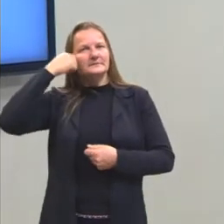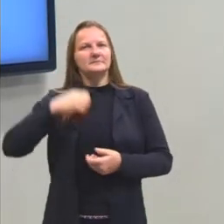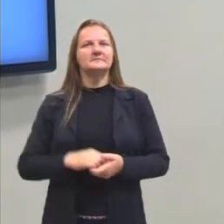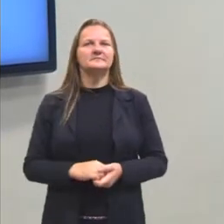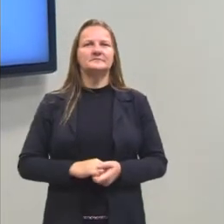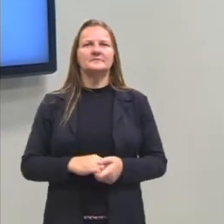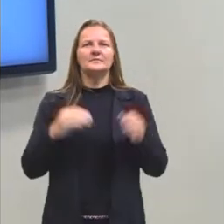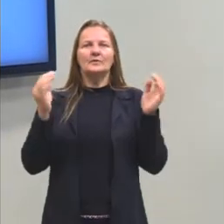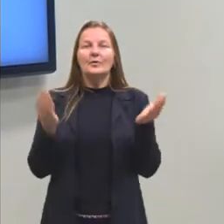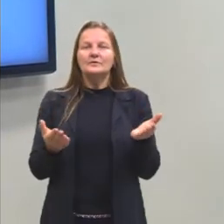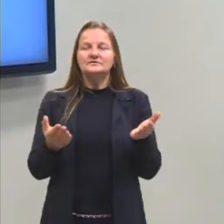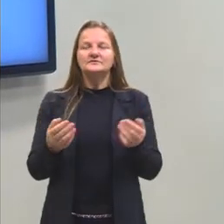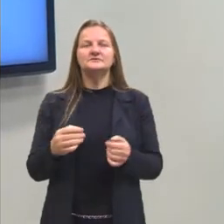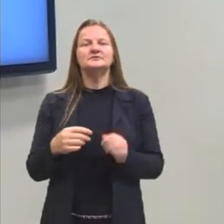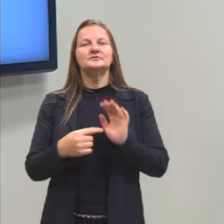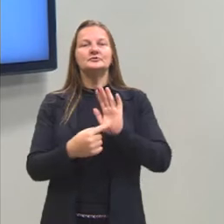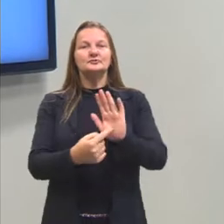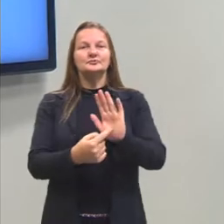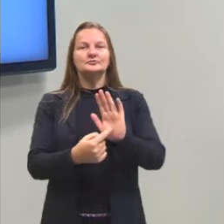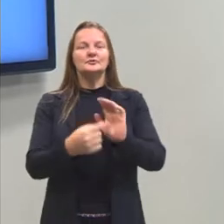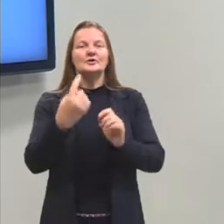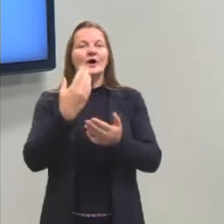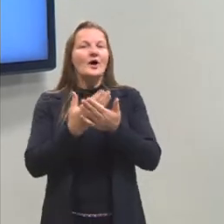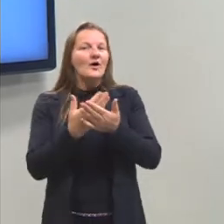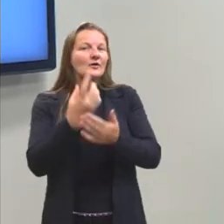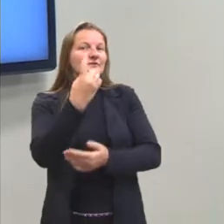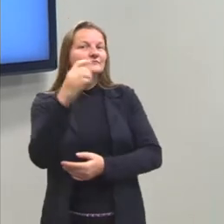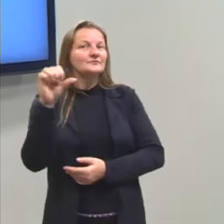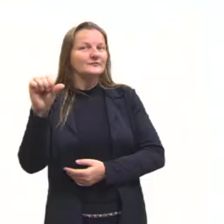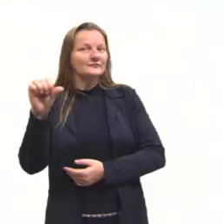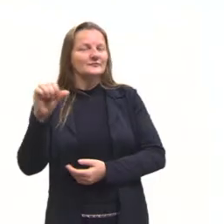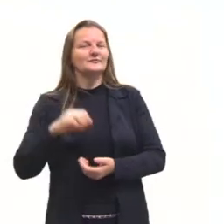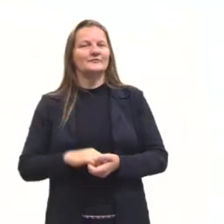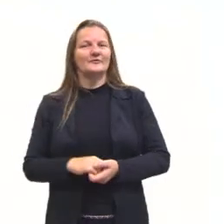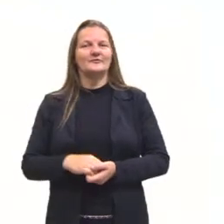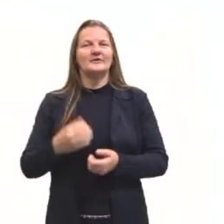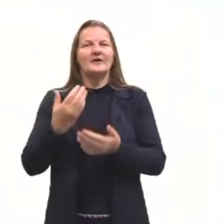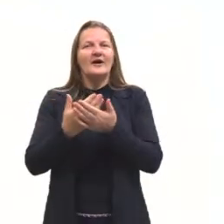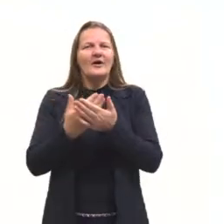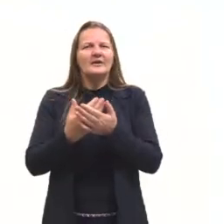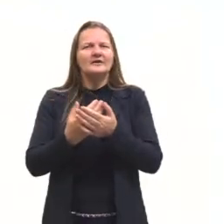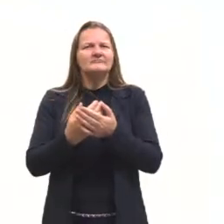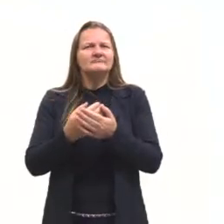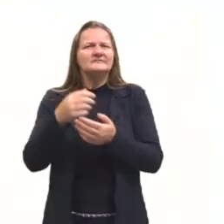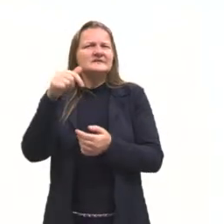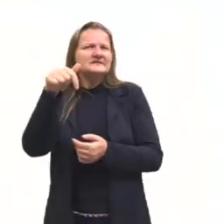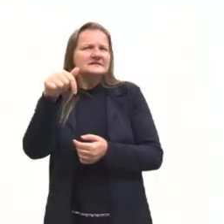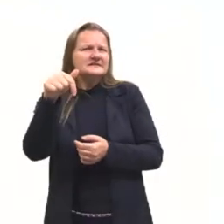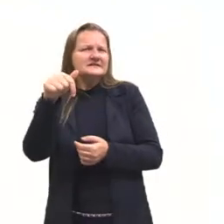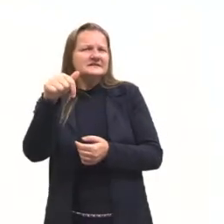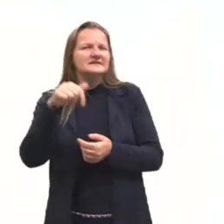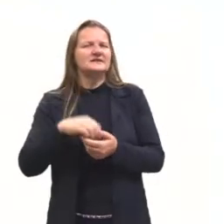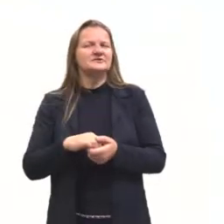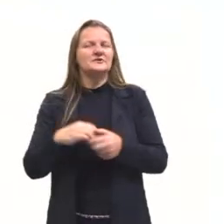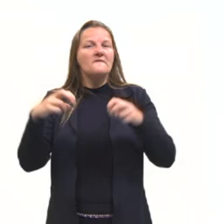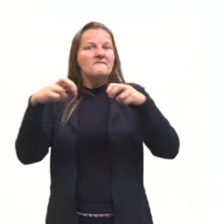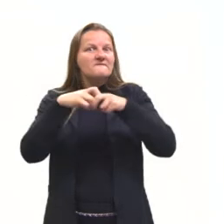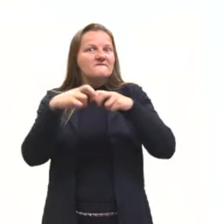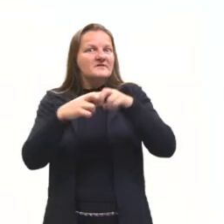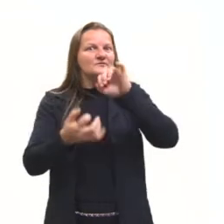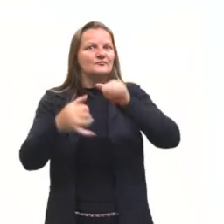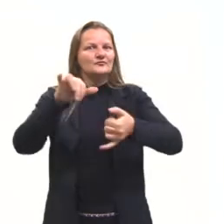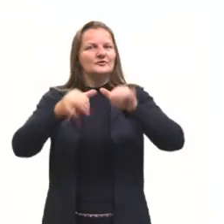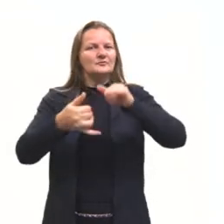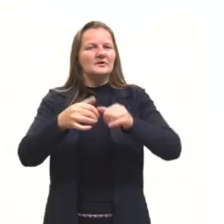Hoje veremos a aula 19 de Química, a aula 7 de Fisicoquímica. Nessa aula a gente vai entender um pouquinho